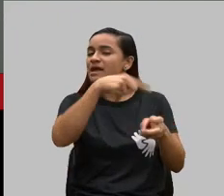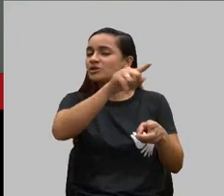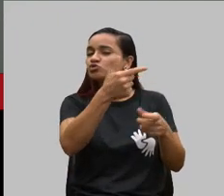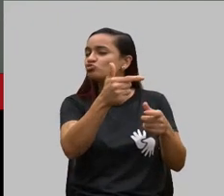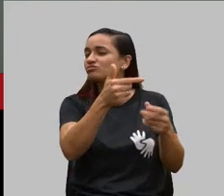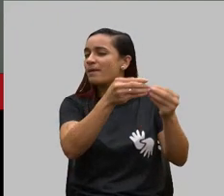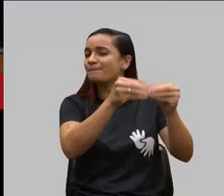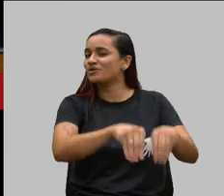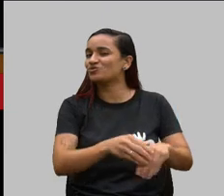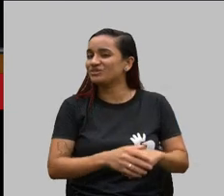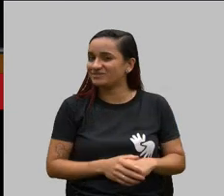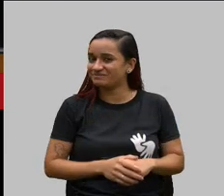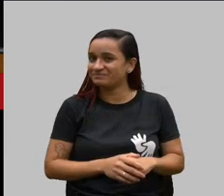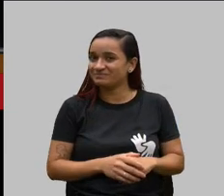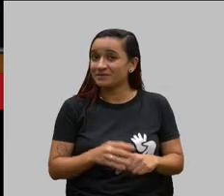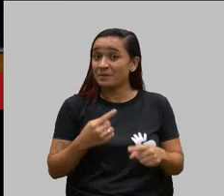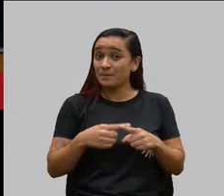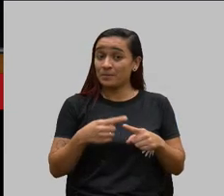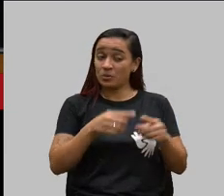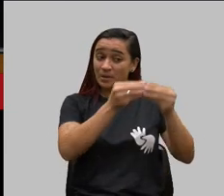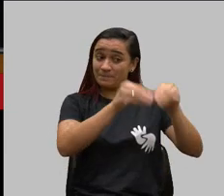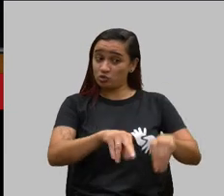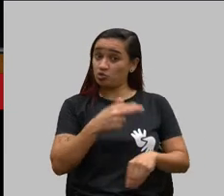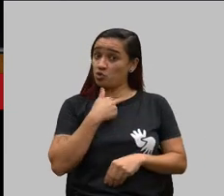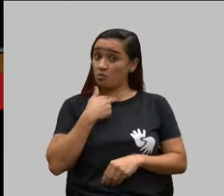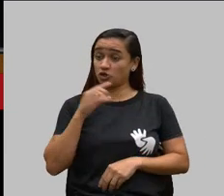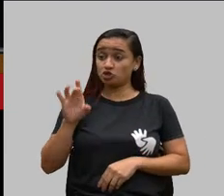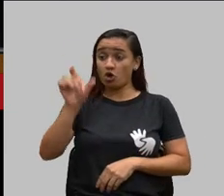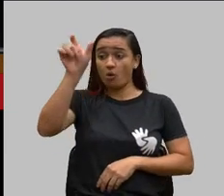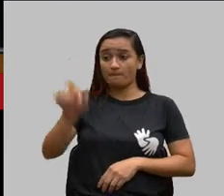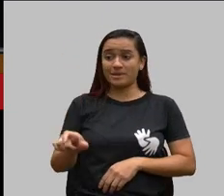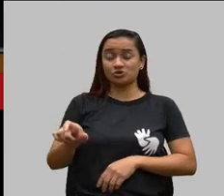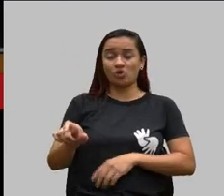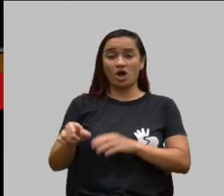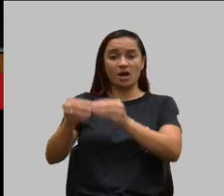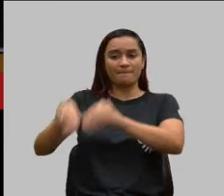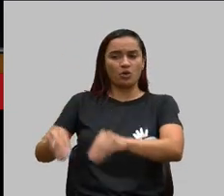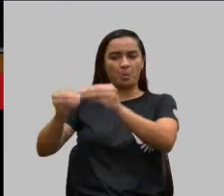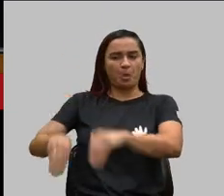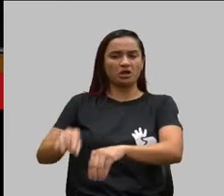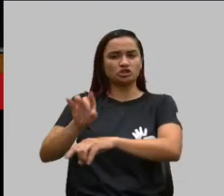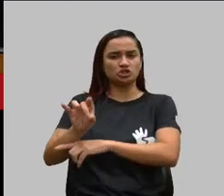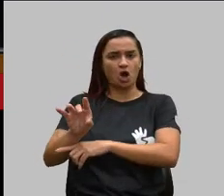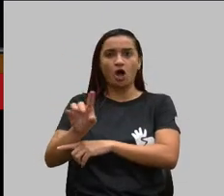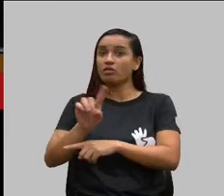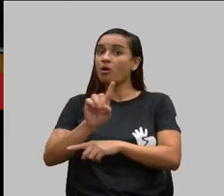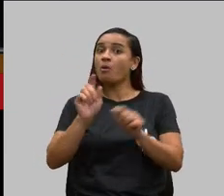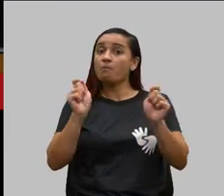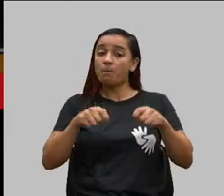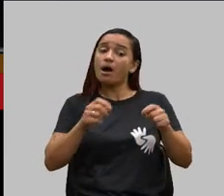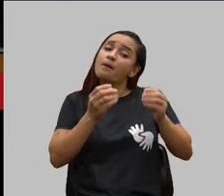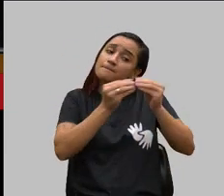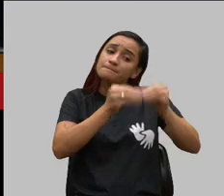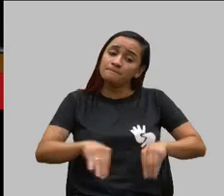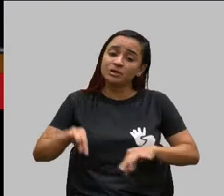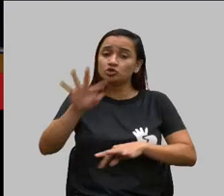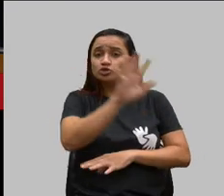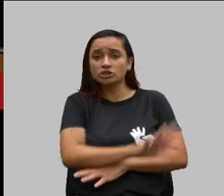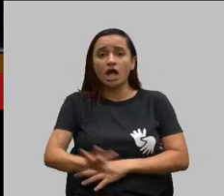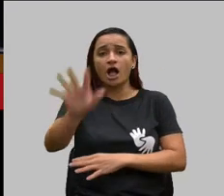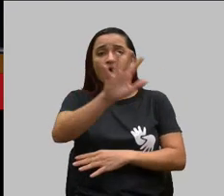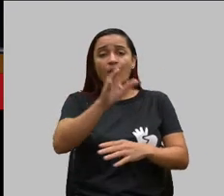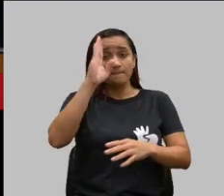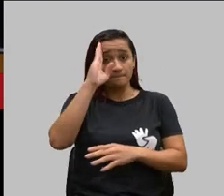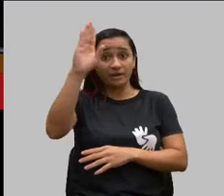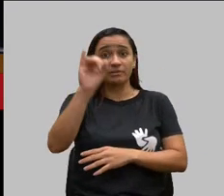Porque o prejuízo, como eu disse, ele não pode ser individualizado na pessoa. Tem que ser olhado de forma abrangente, principalmente quando se fala de uma